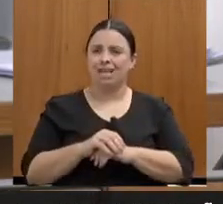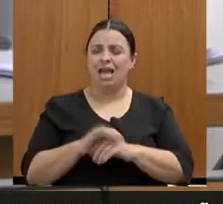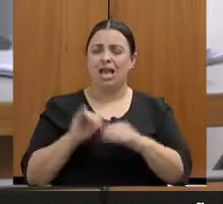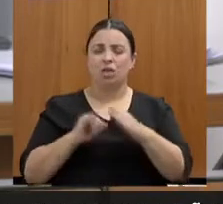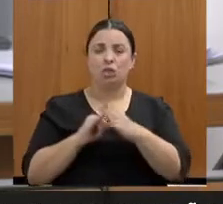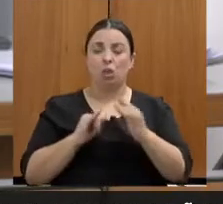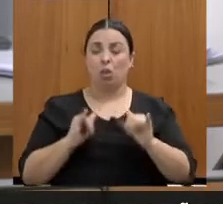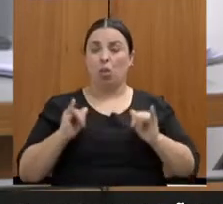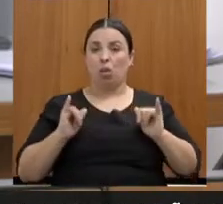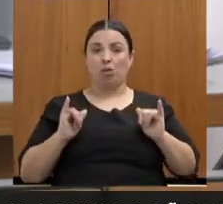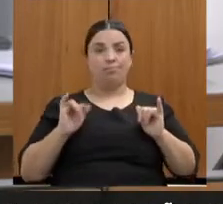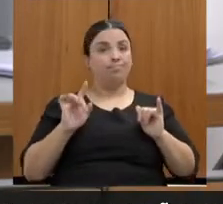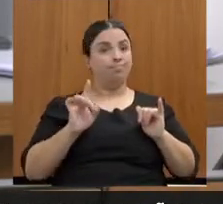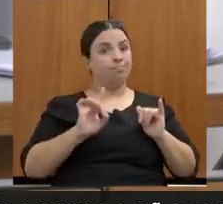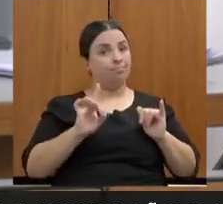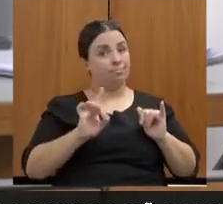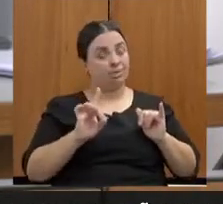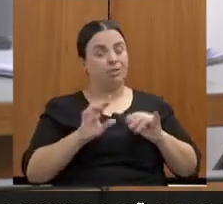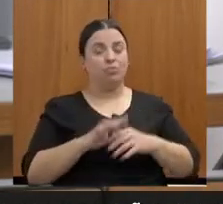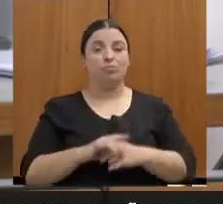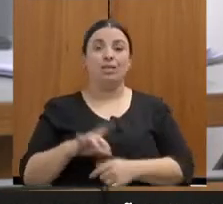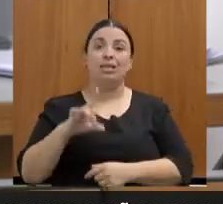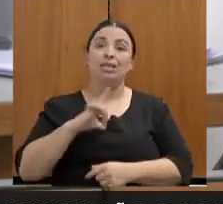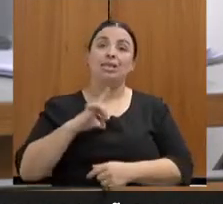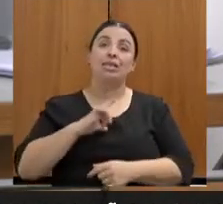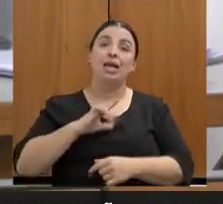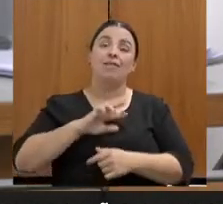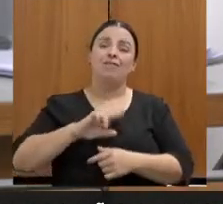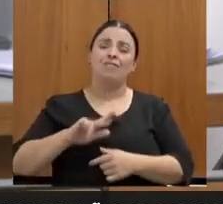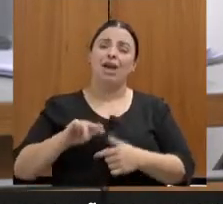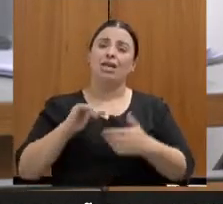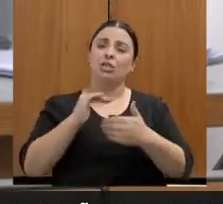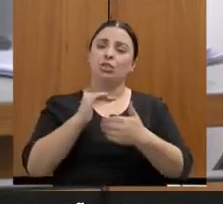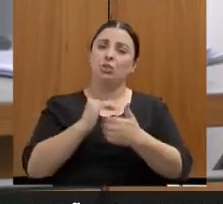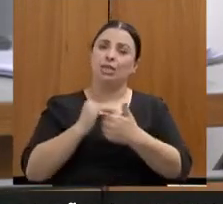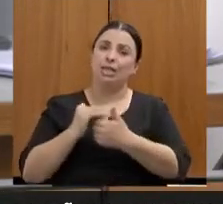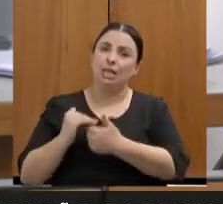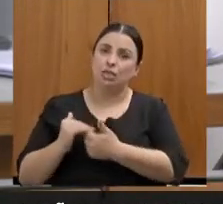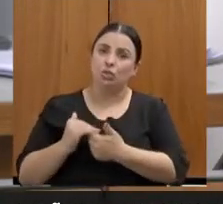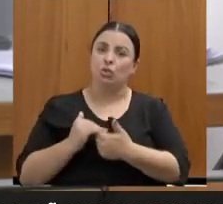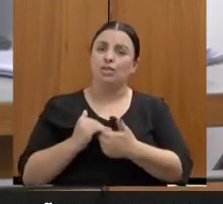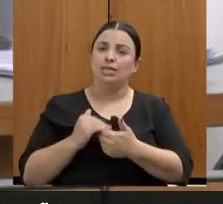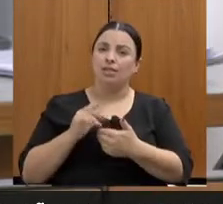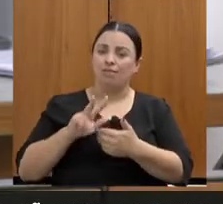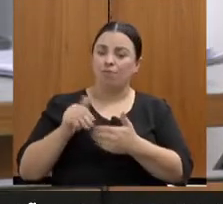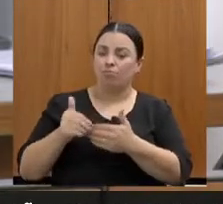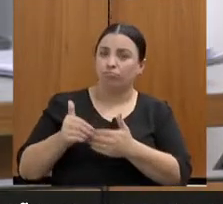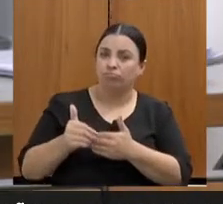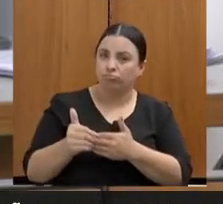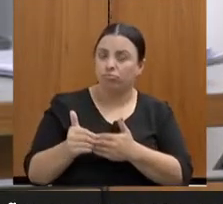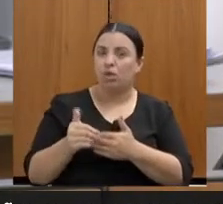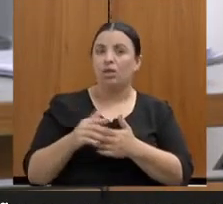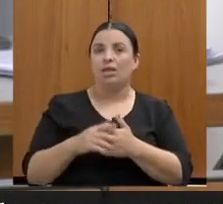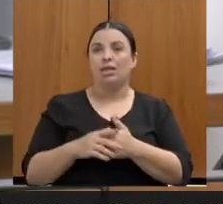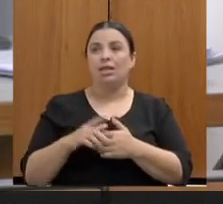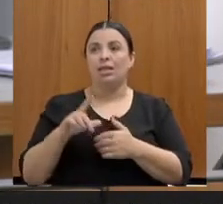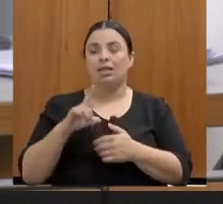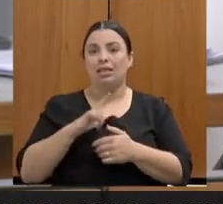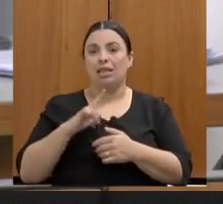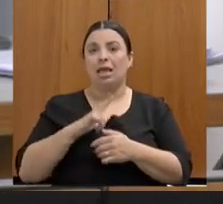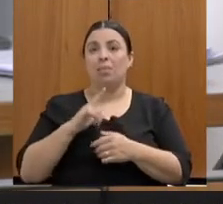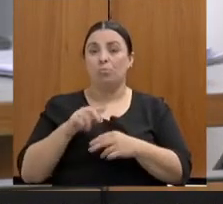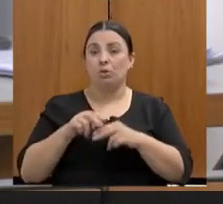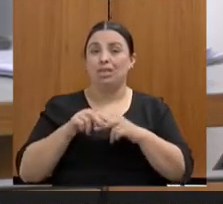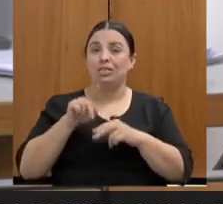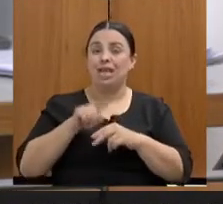Nós temos várias orientações saindo em decorrência dessa iniciativa estratégica